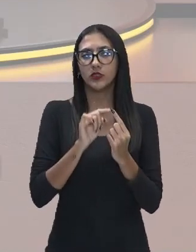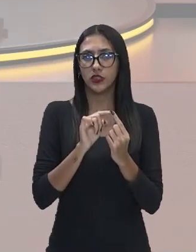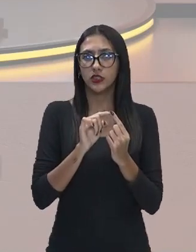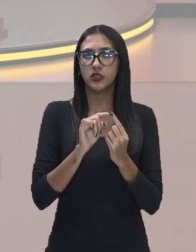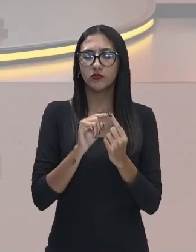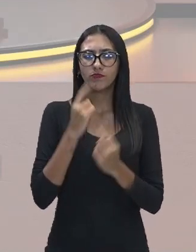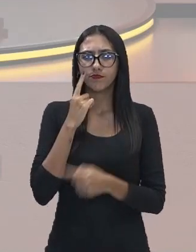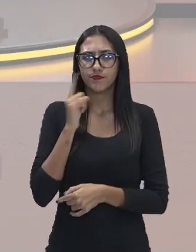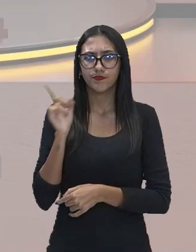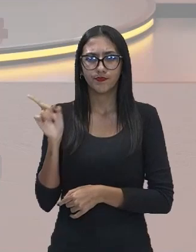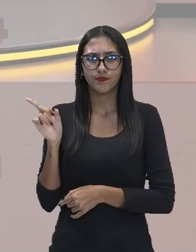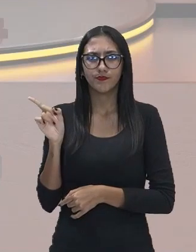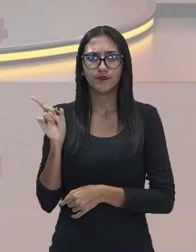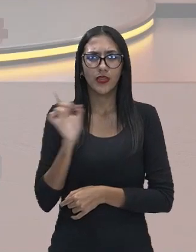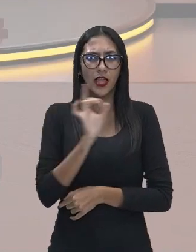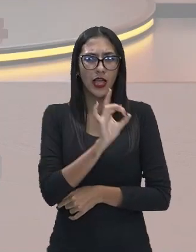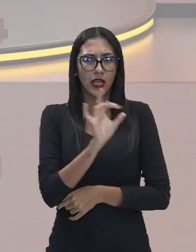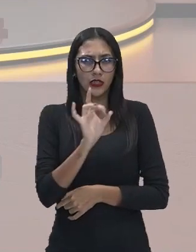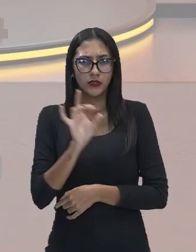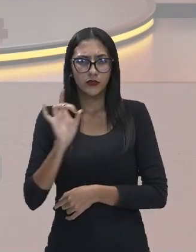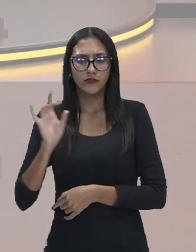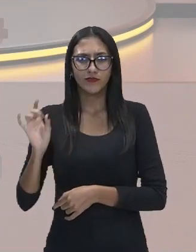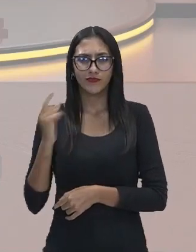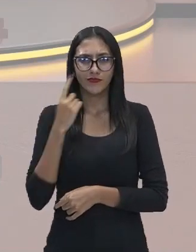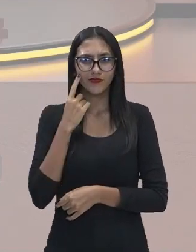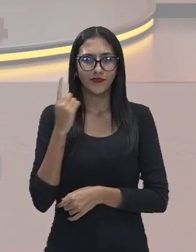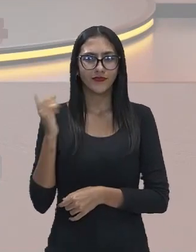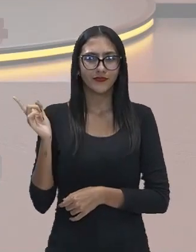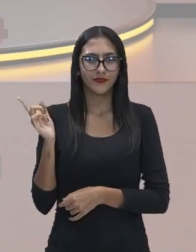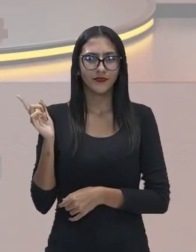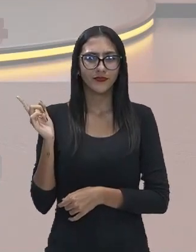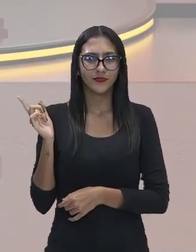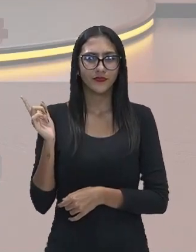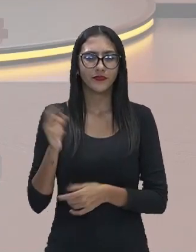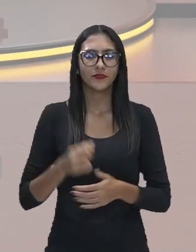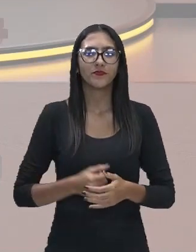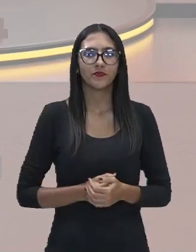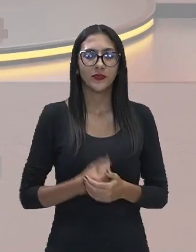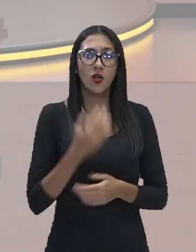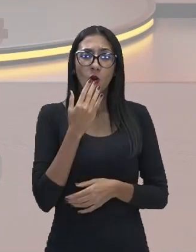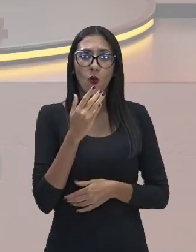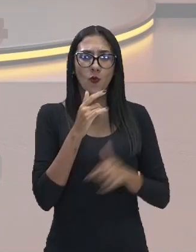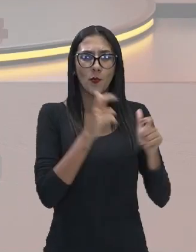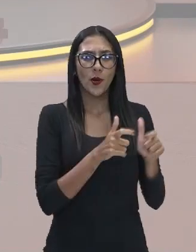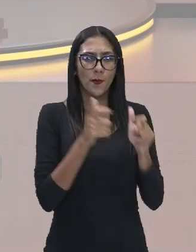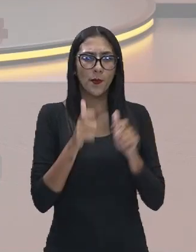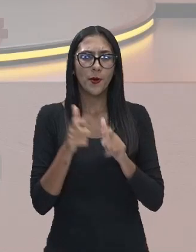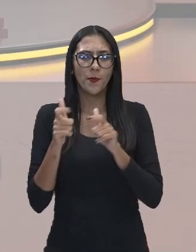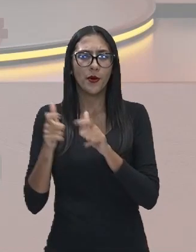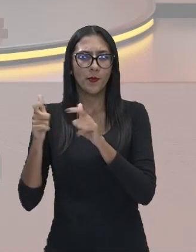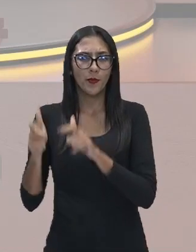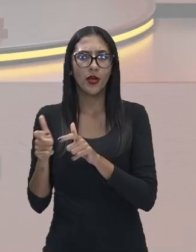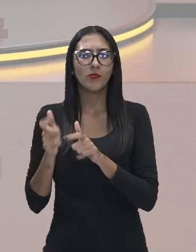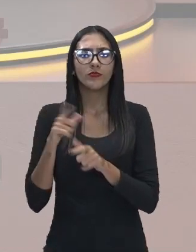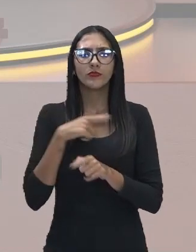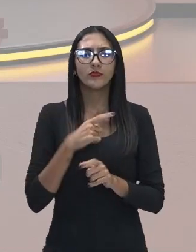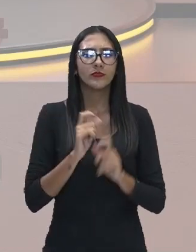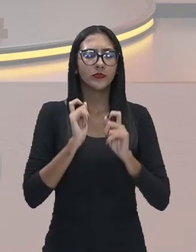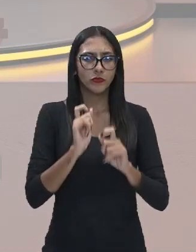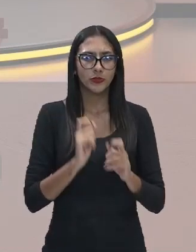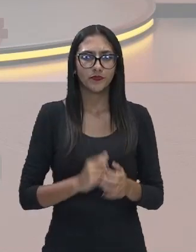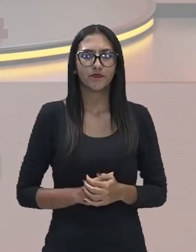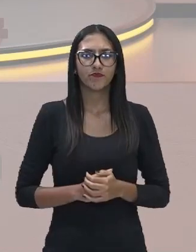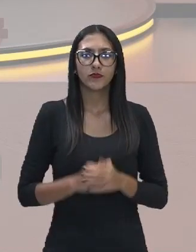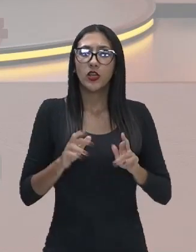Cada uma dessas lixeiras, conforme você está vendo aqui, não é isso? De cores diferentes, elas são destinadas a um tipo